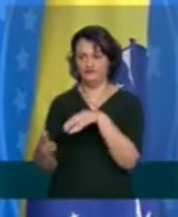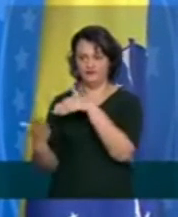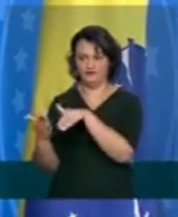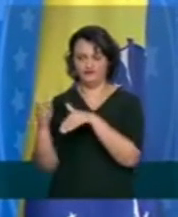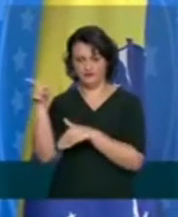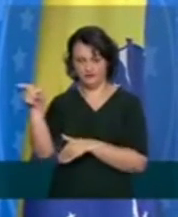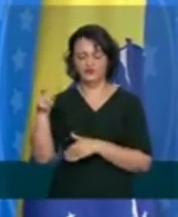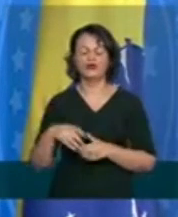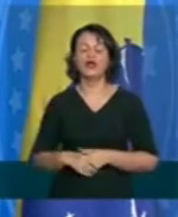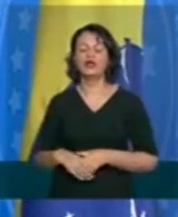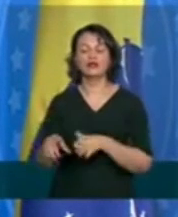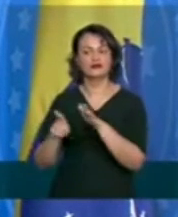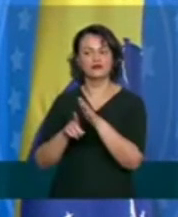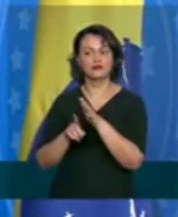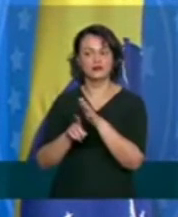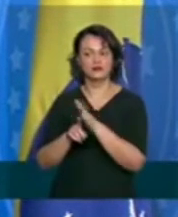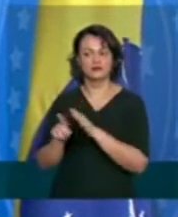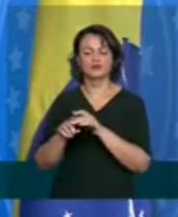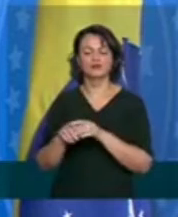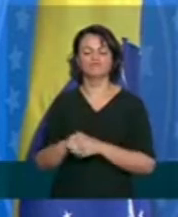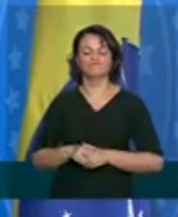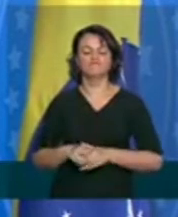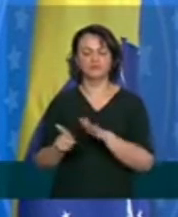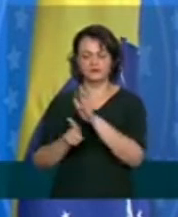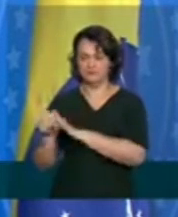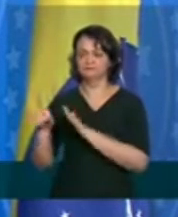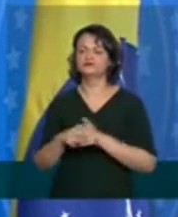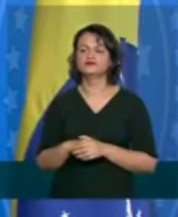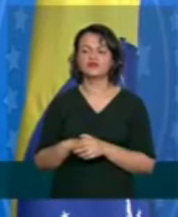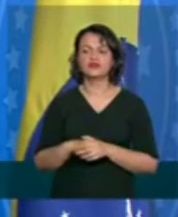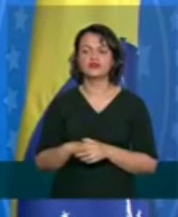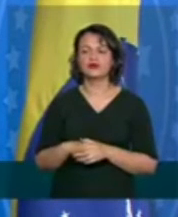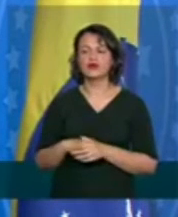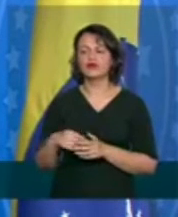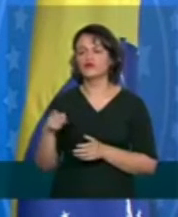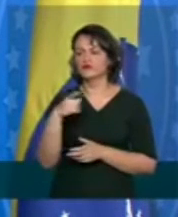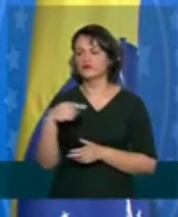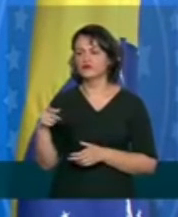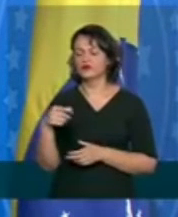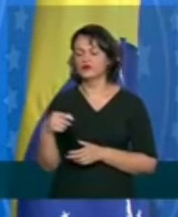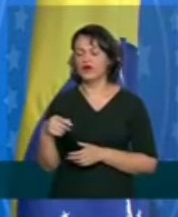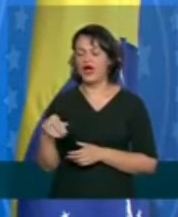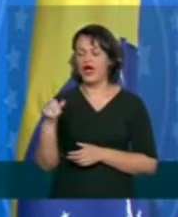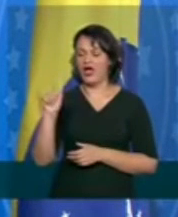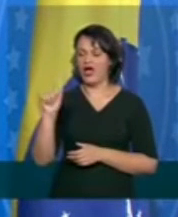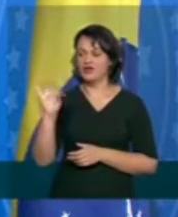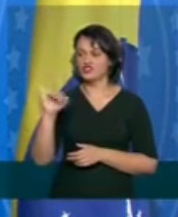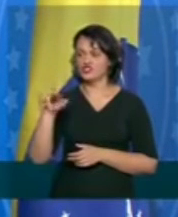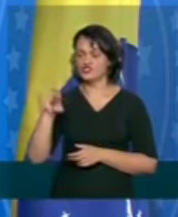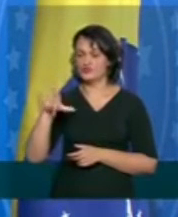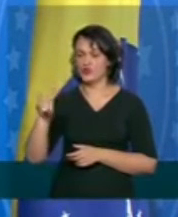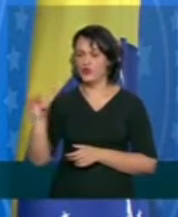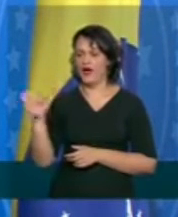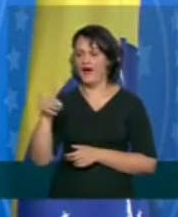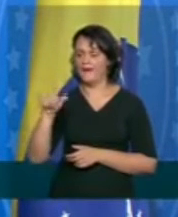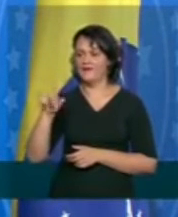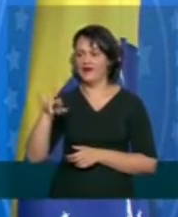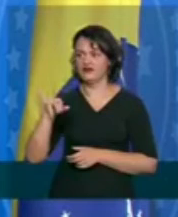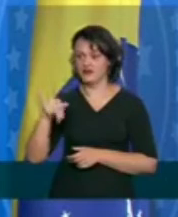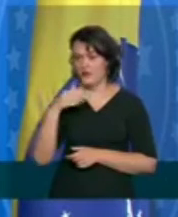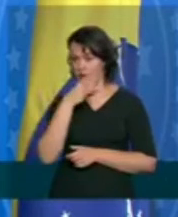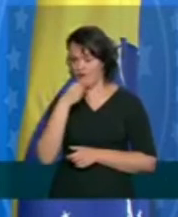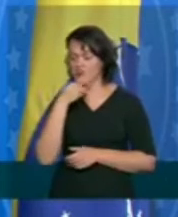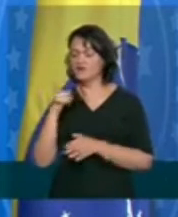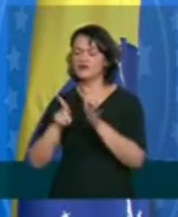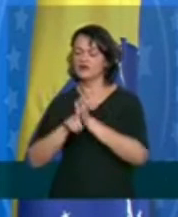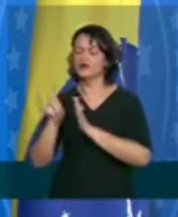Alencar do portal IG ele pergunta segundo especialista Achelo Yamarino a forma como o Ministério da Saúde divulga